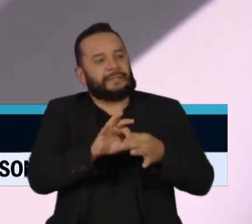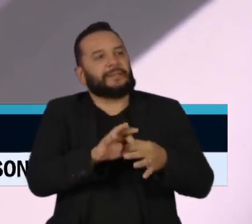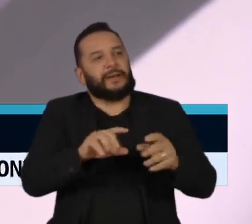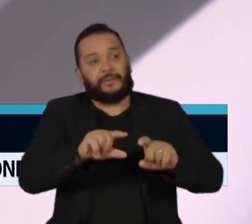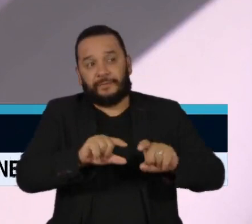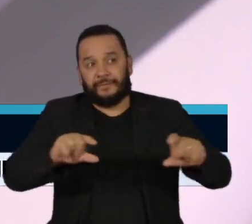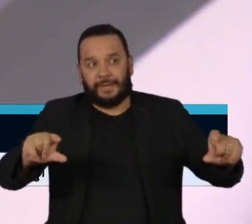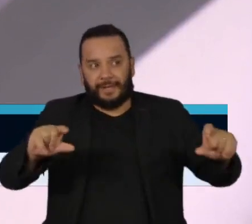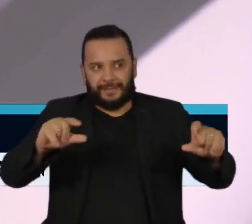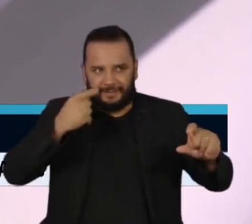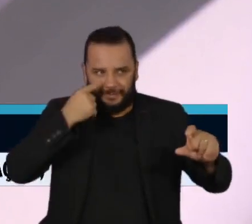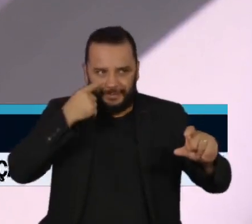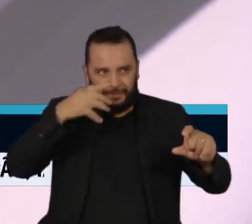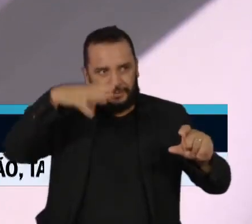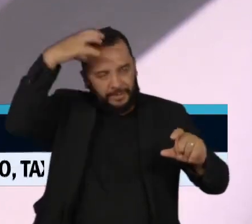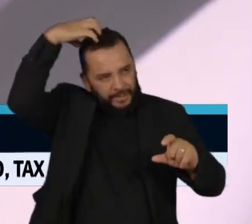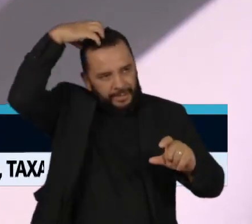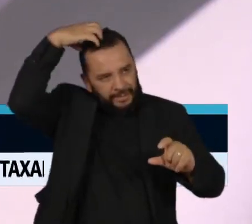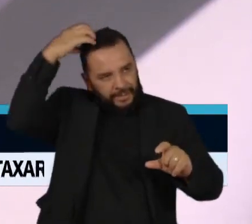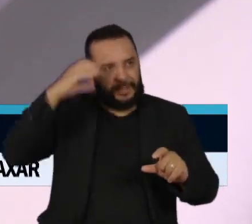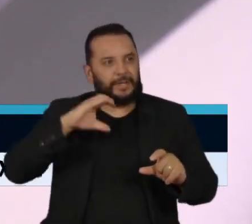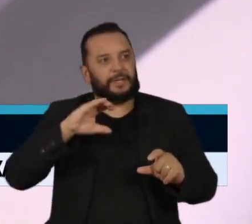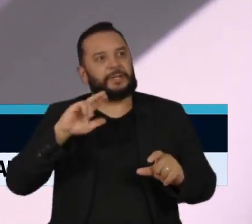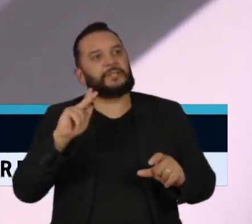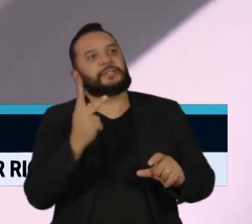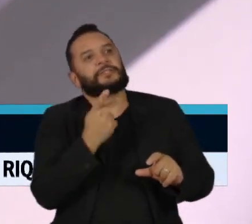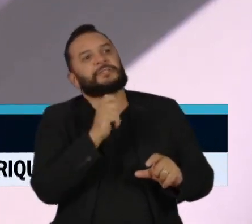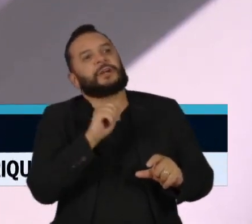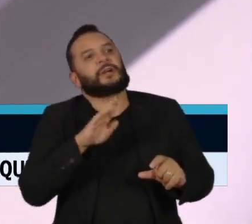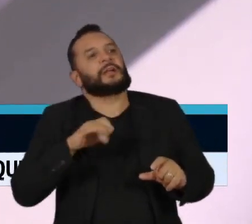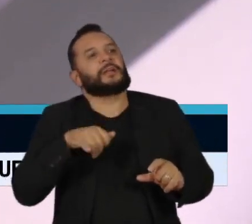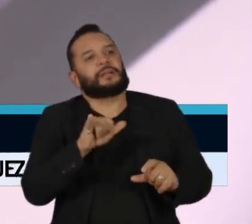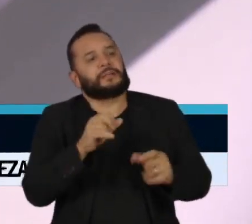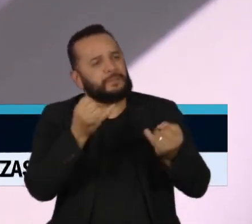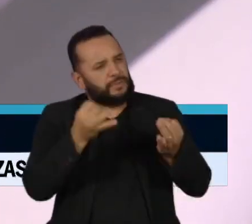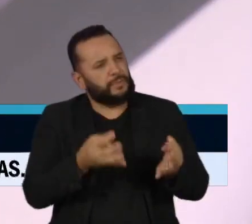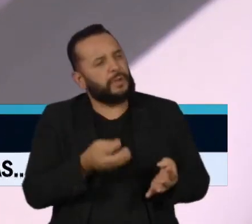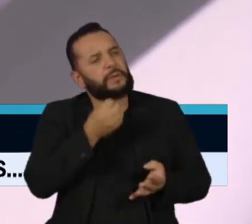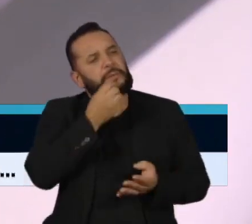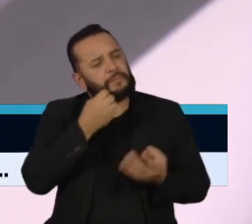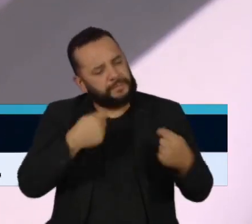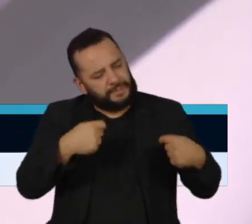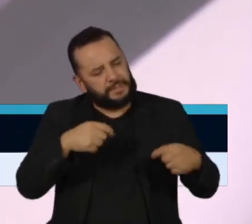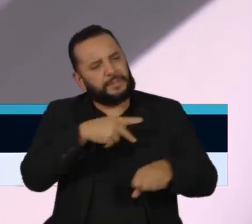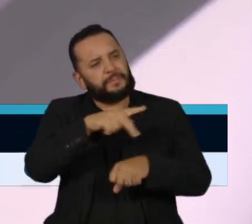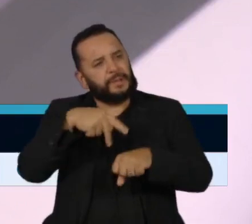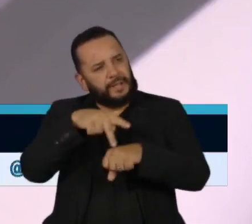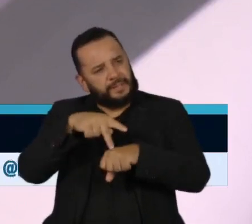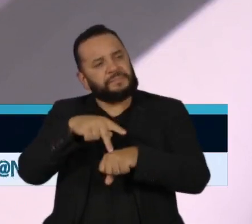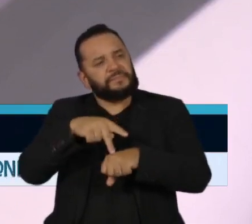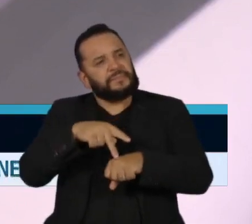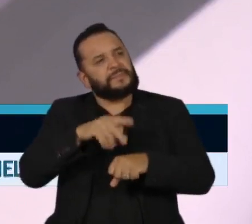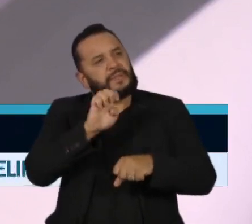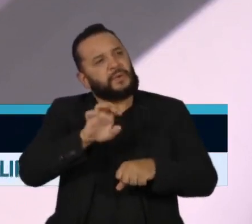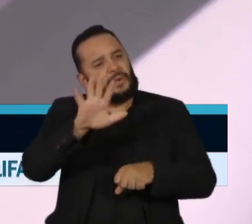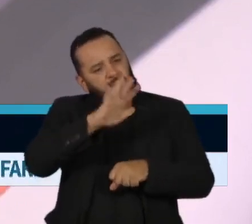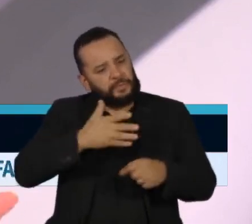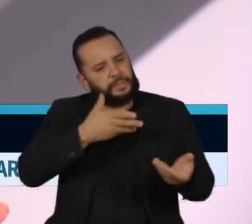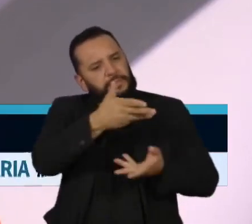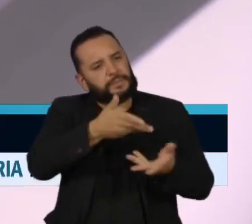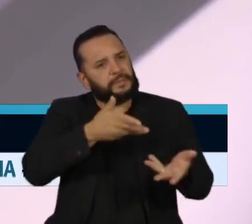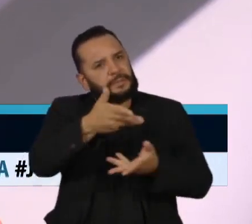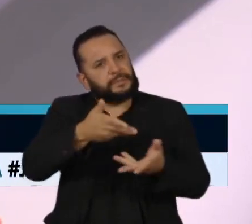indicativa de que é preciso ter um relacionamento econômico com os países da Europa, não